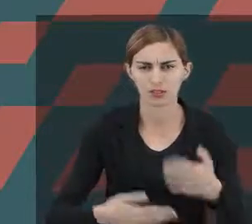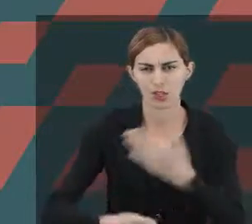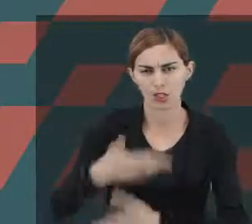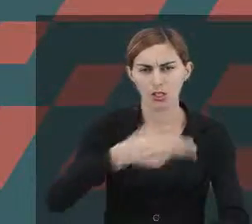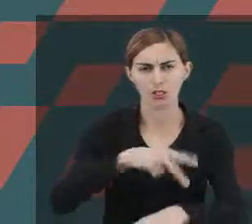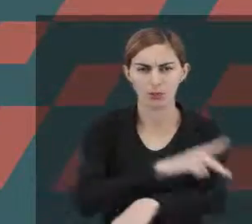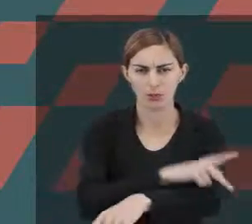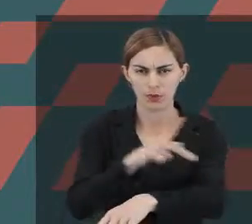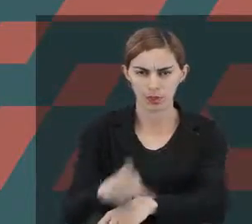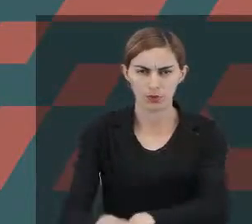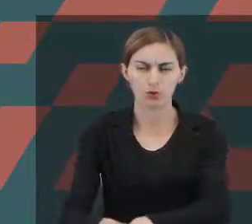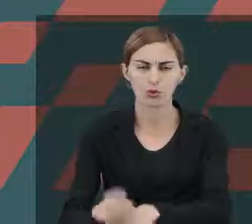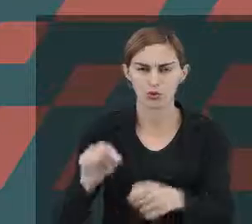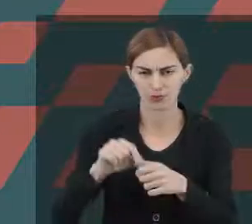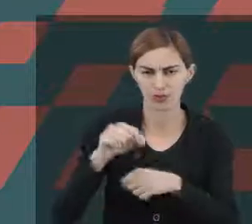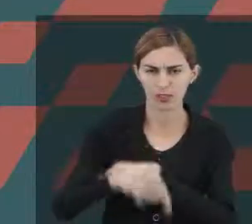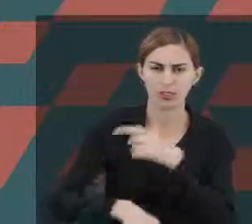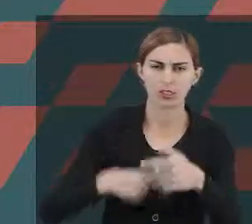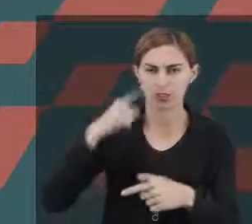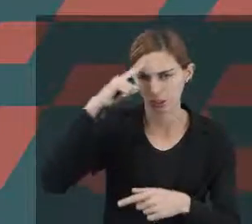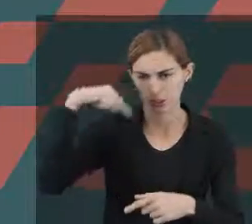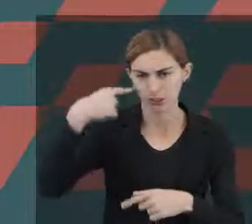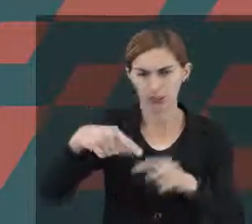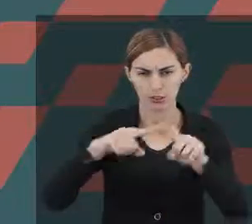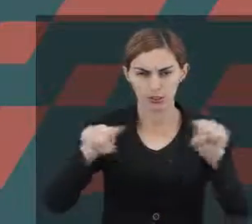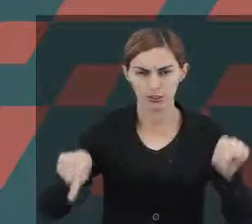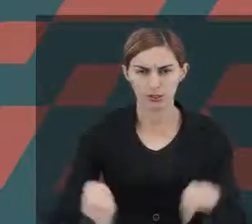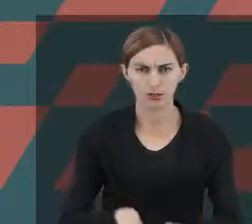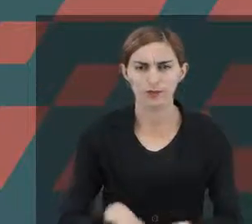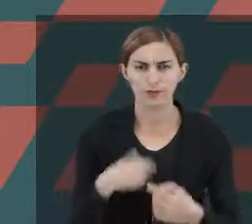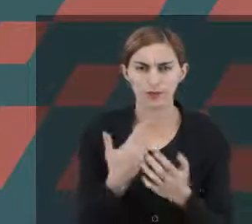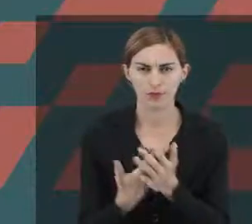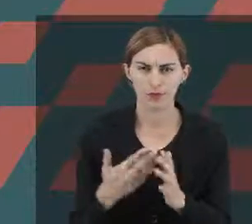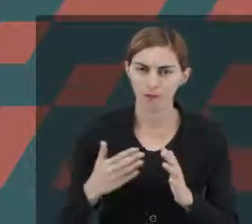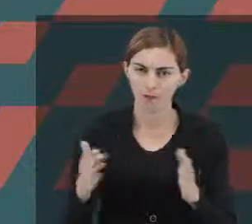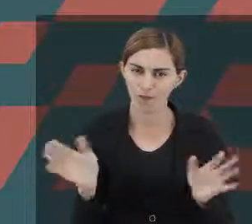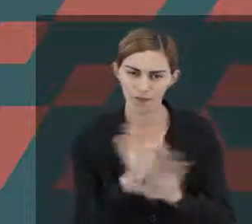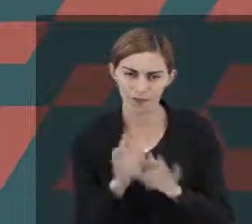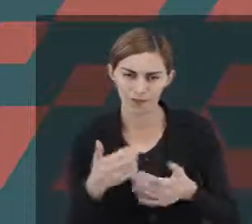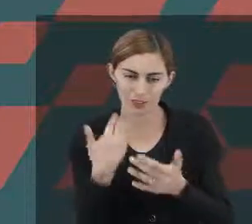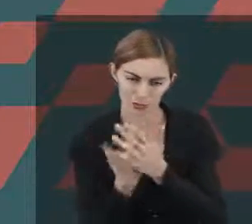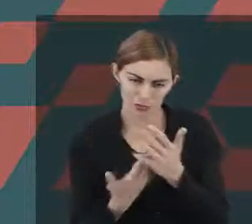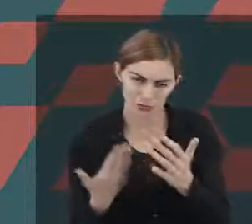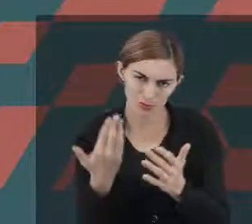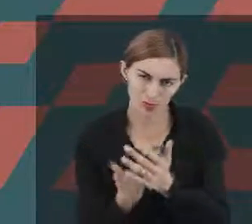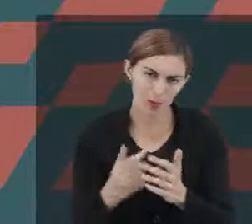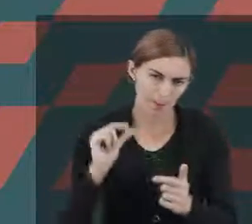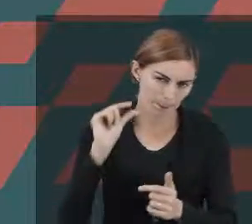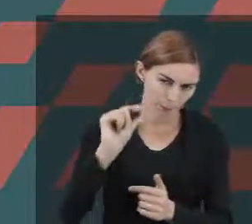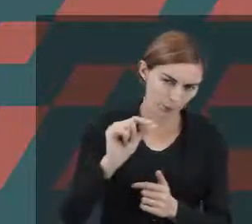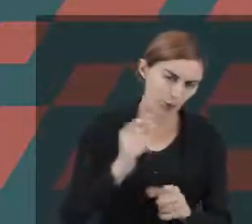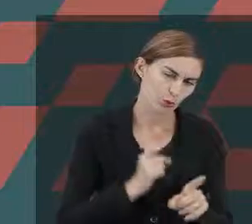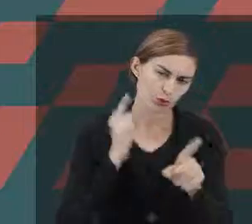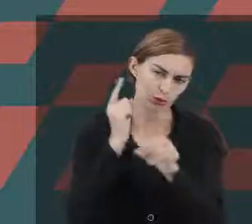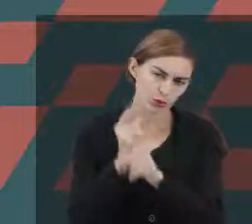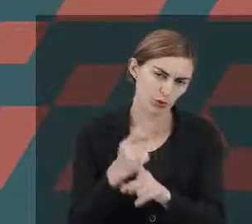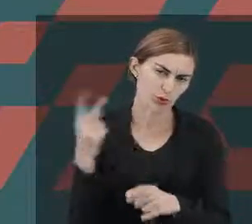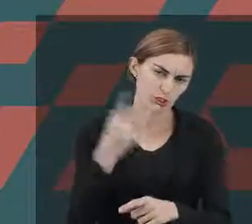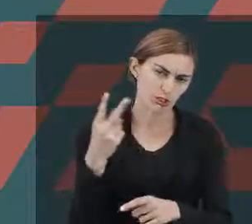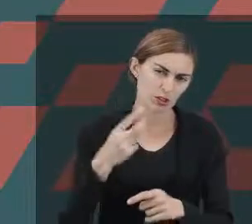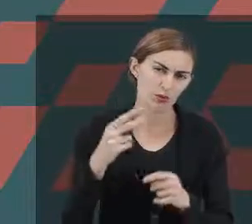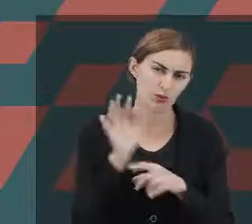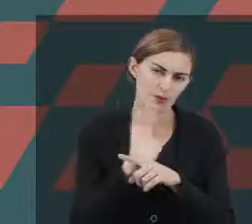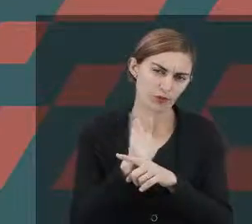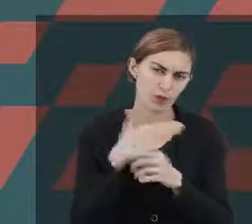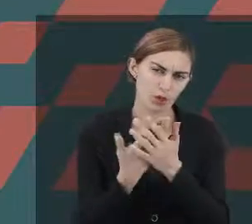da relação pedagógica, desse fazer, desse dia a dia em sala de aula. Então força aí, vamos estudar mais um pouquinho. E a gente se encontra